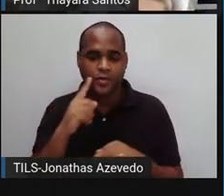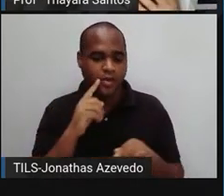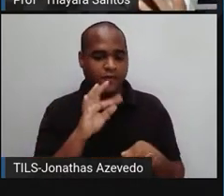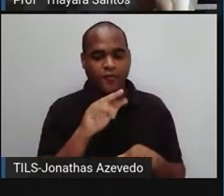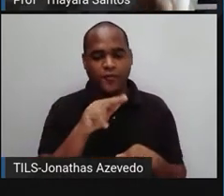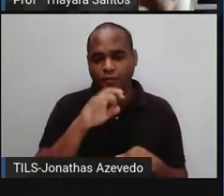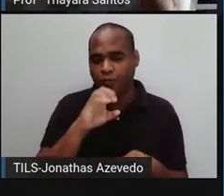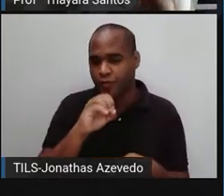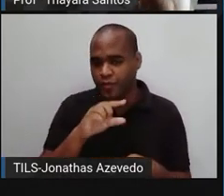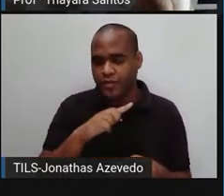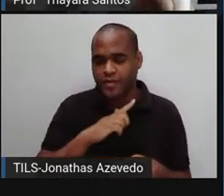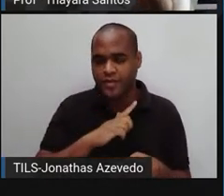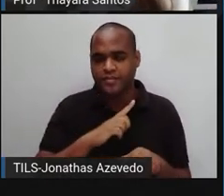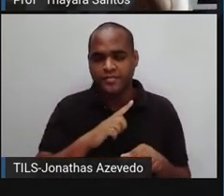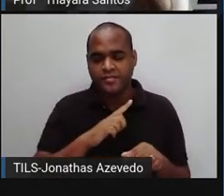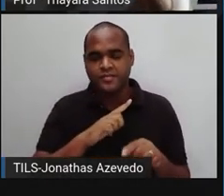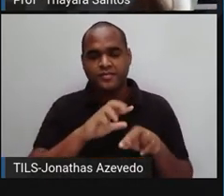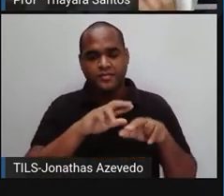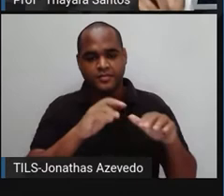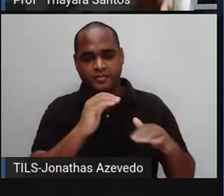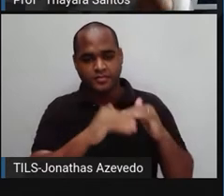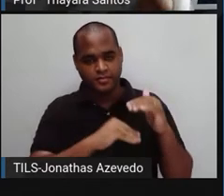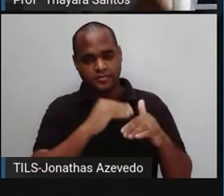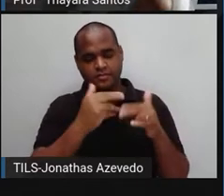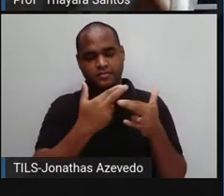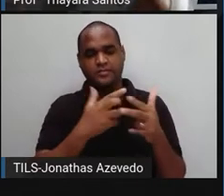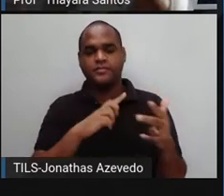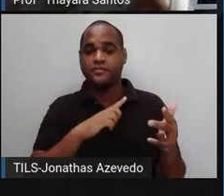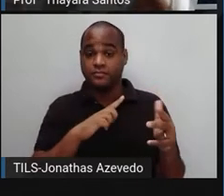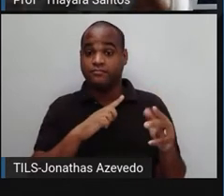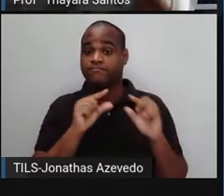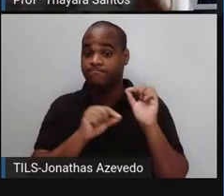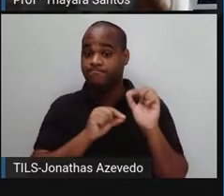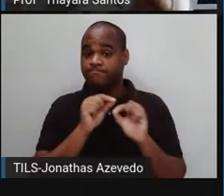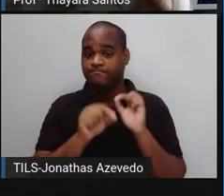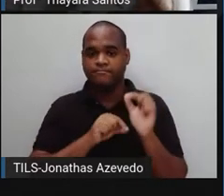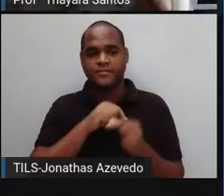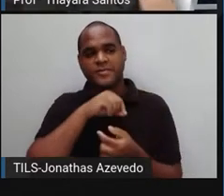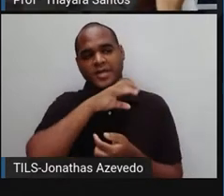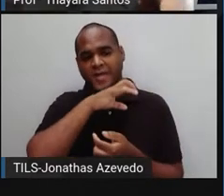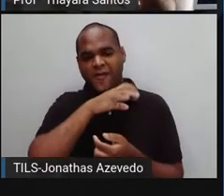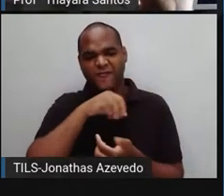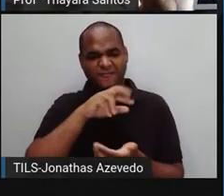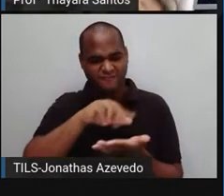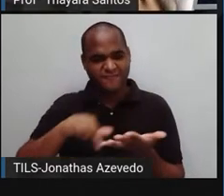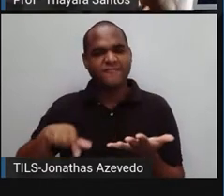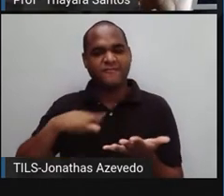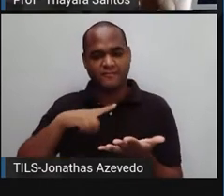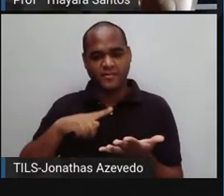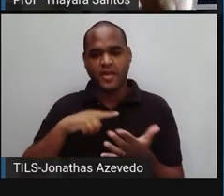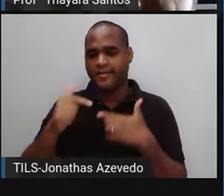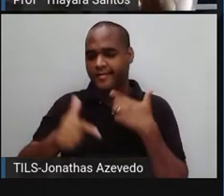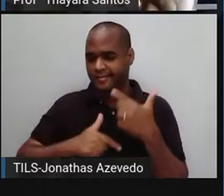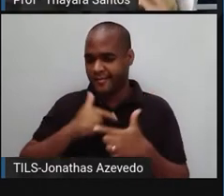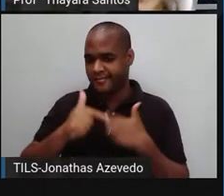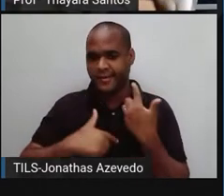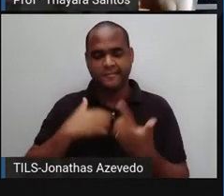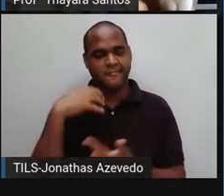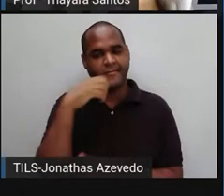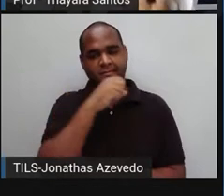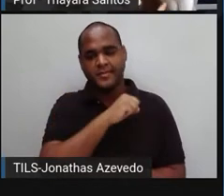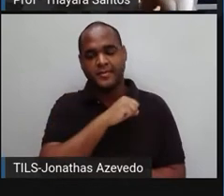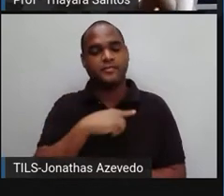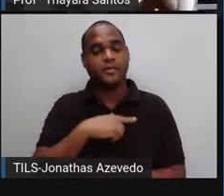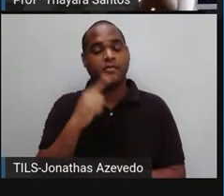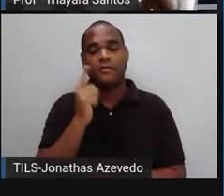bactérias fazerem esse processo. E a gente viu, quando tem os animaizinhos aí também trabalhando, o processo é muito rápido. E o